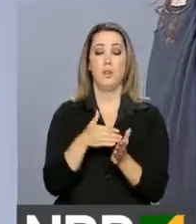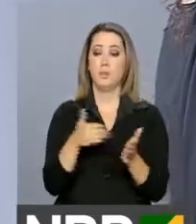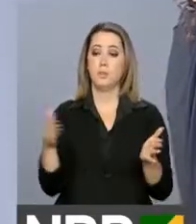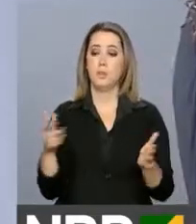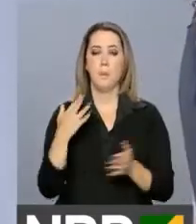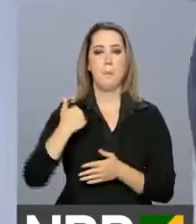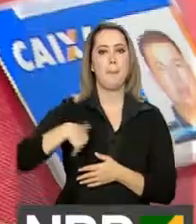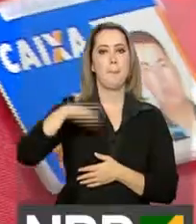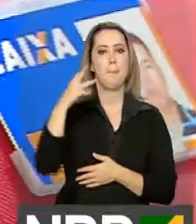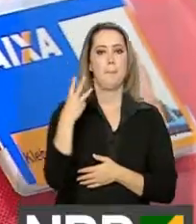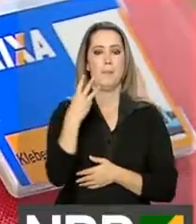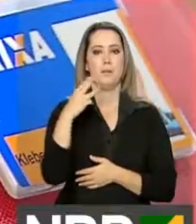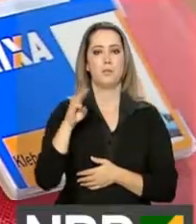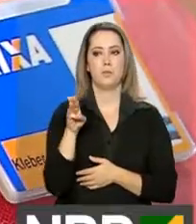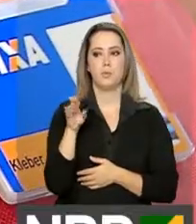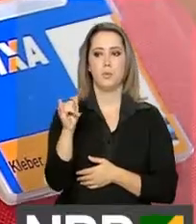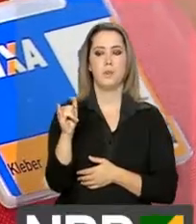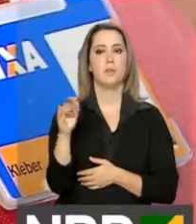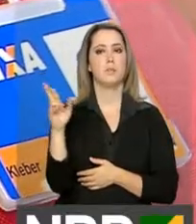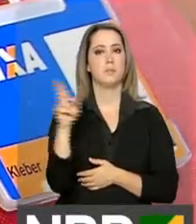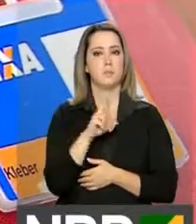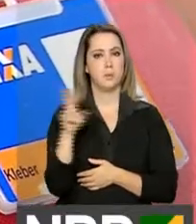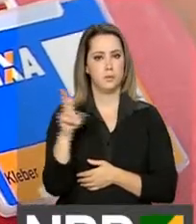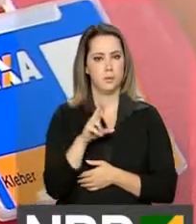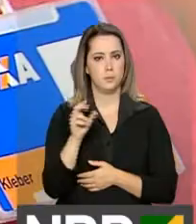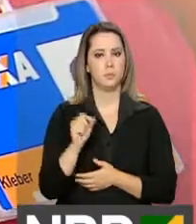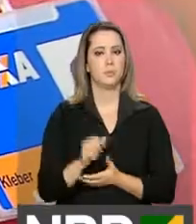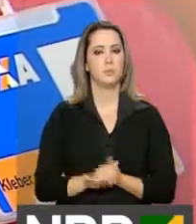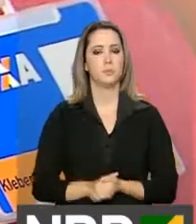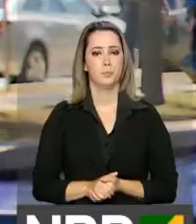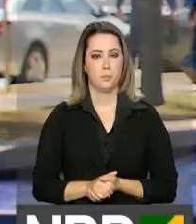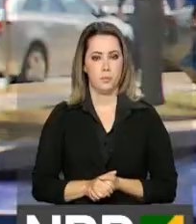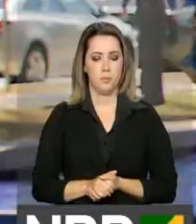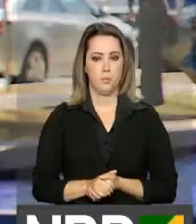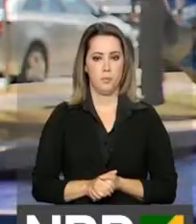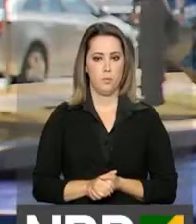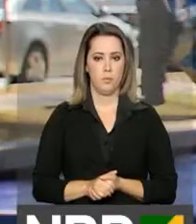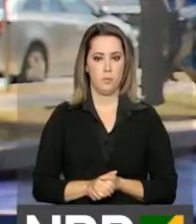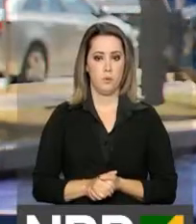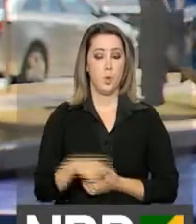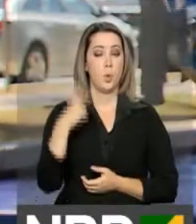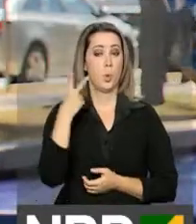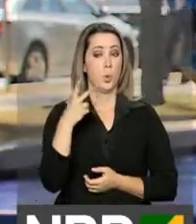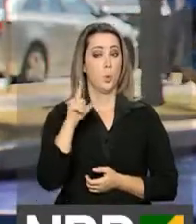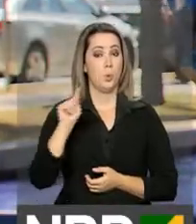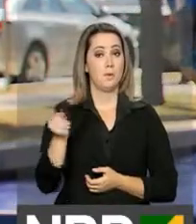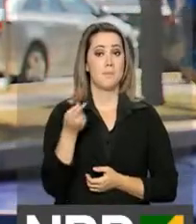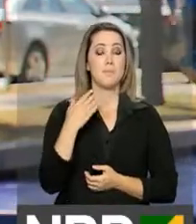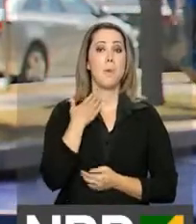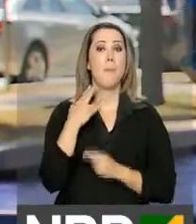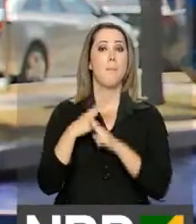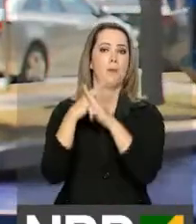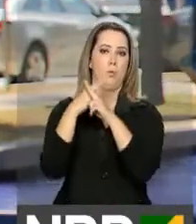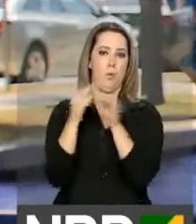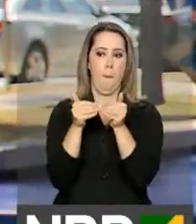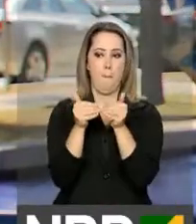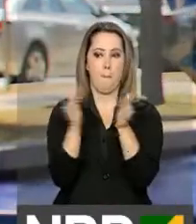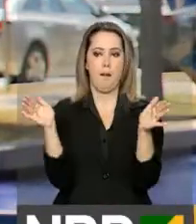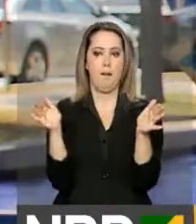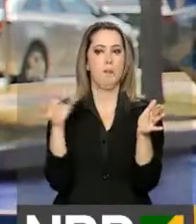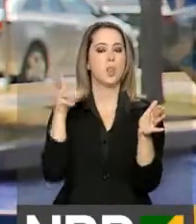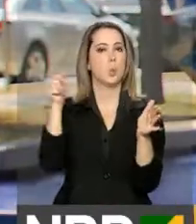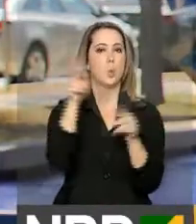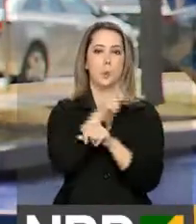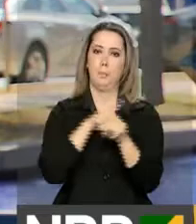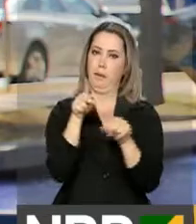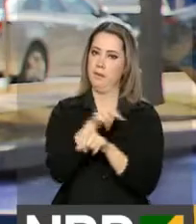é de mais de R$,5 bilhões. Cerca de 2 mil agências da Caixa Econômica Federal em todo